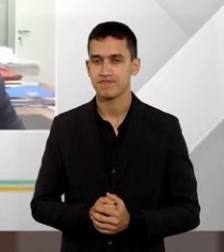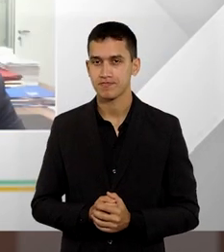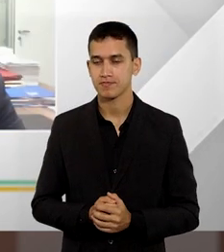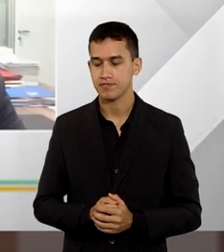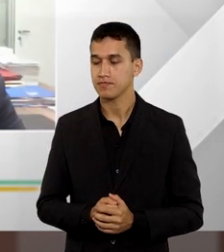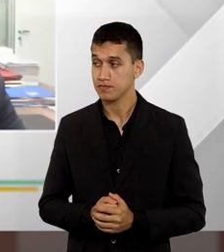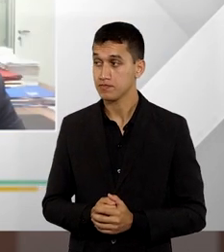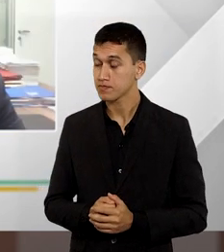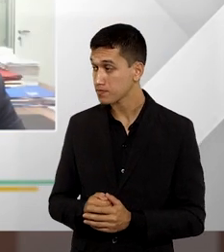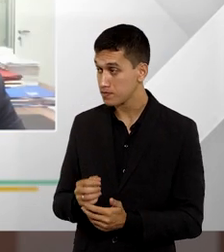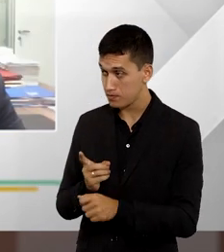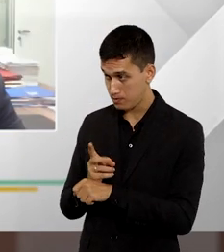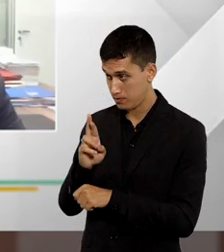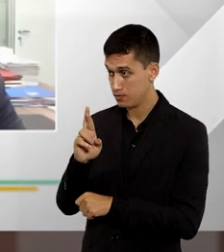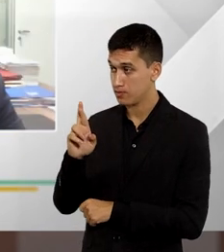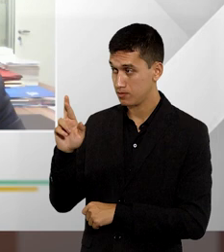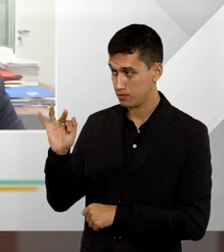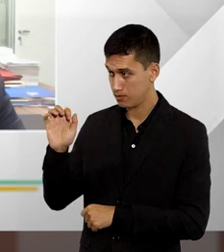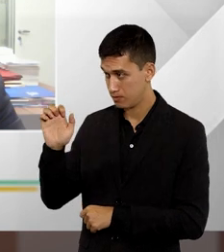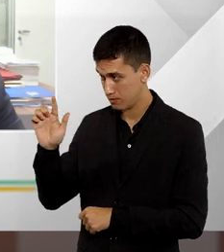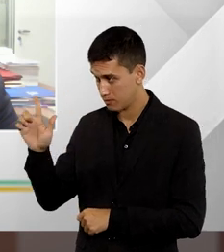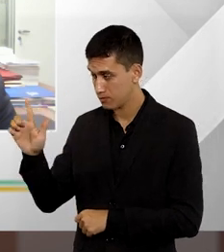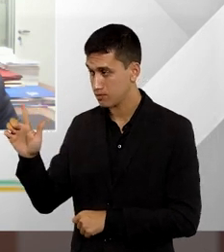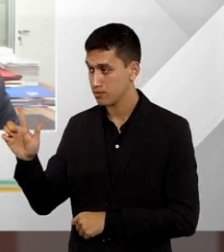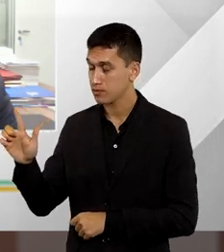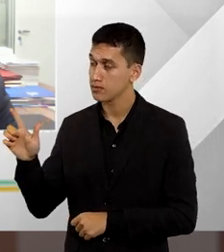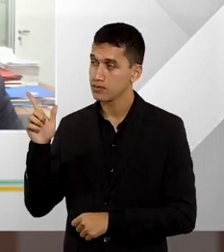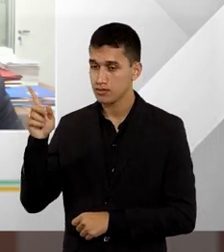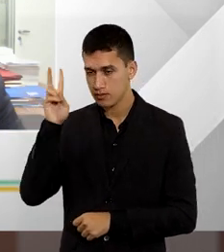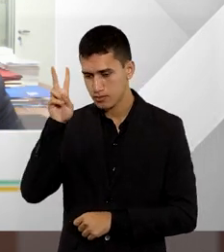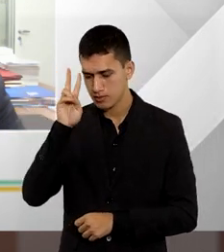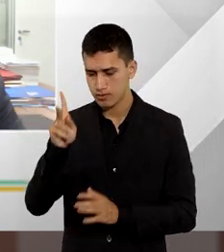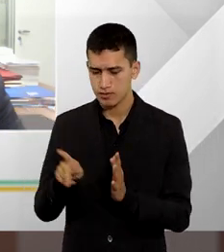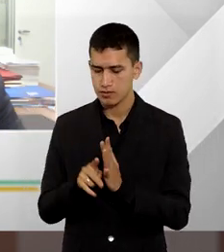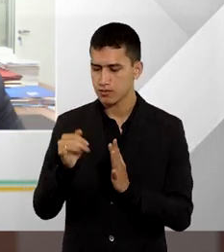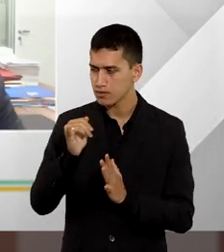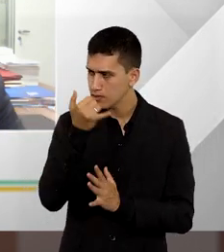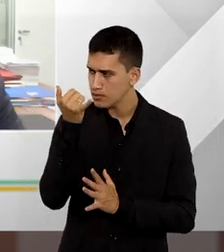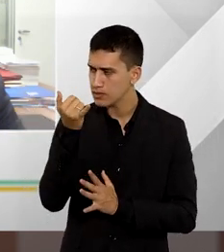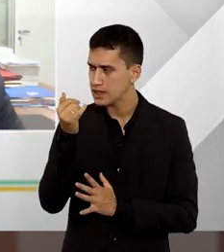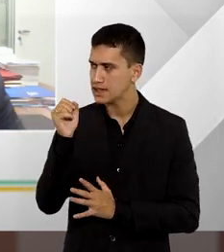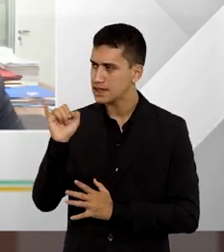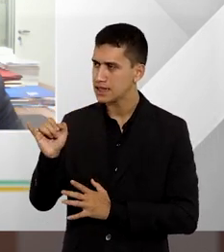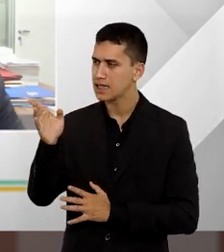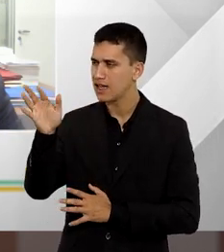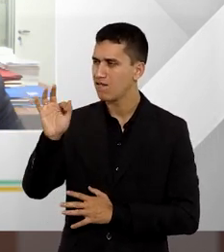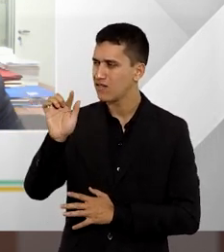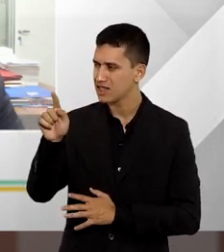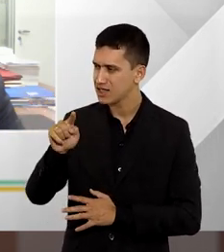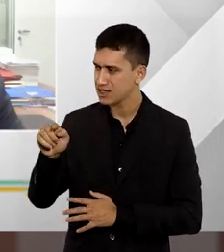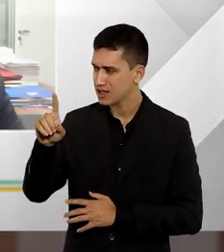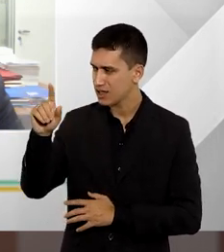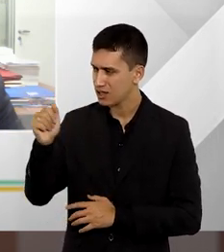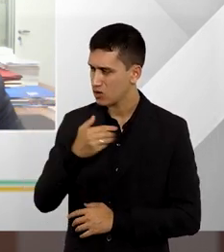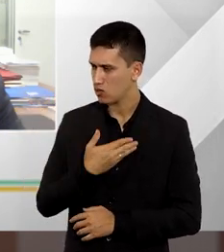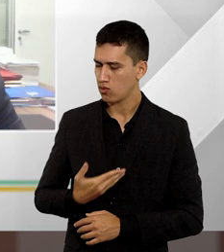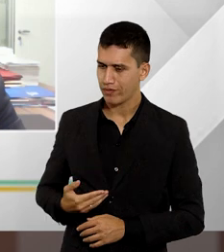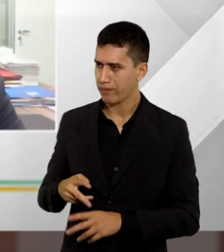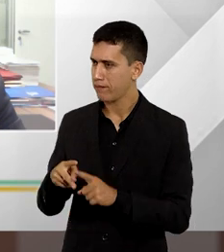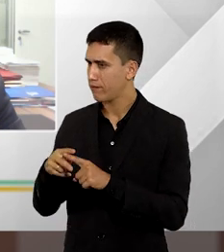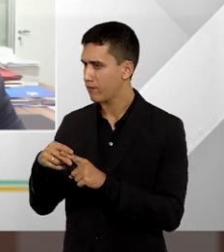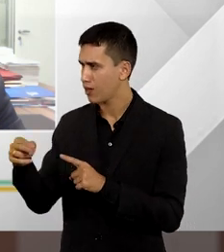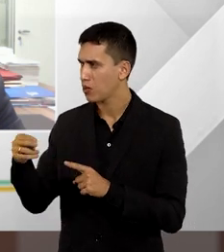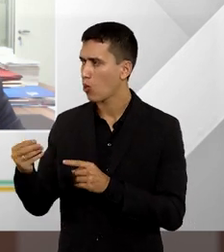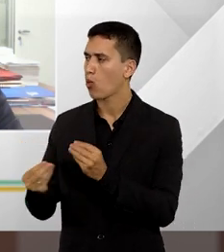Doutor Rafael, a gente falou aí de precatório. Então, voltando nesse assunto de precatório, quando a fazenda pública é vencida, de que forma o advogado ele receberá os honorários